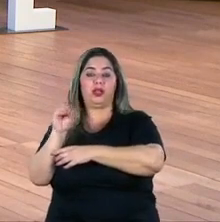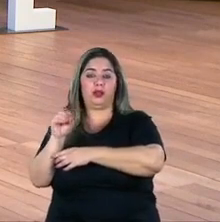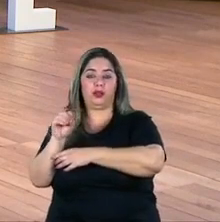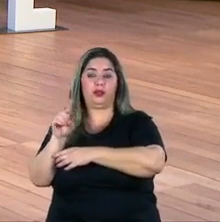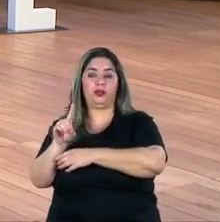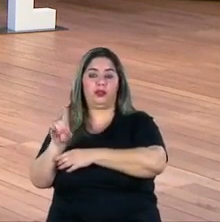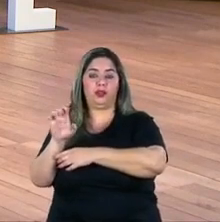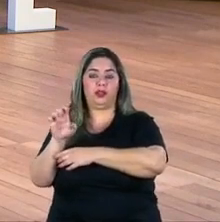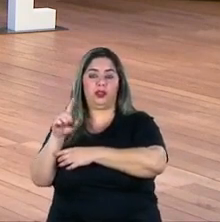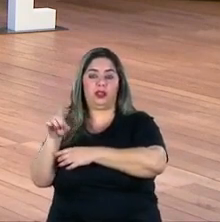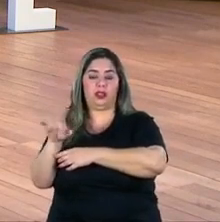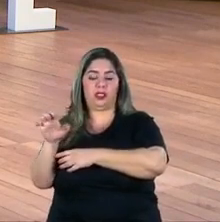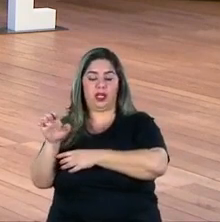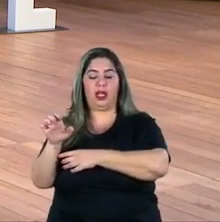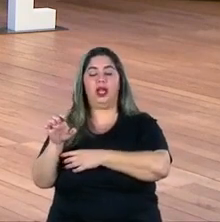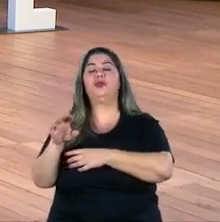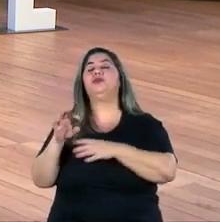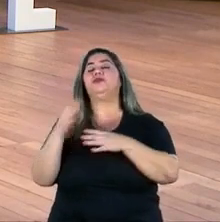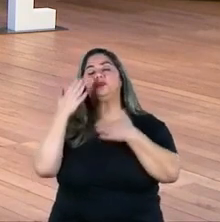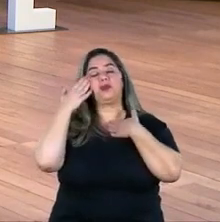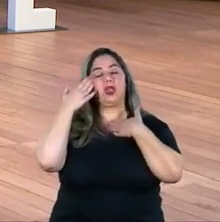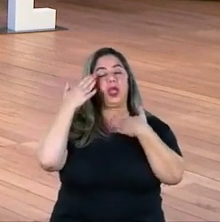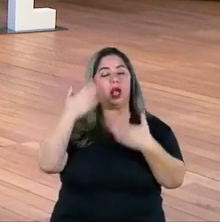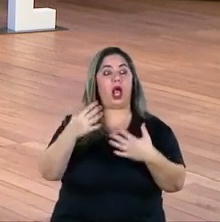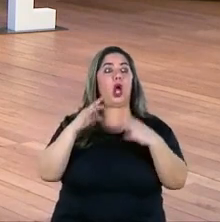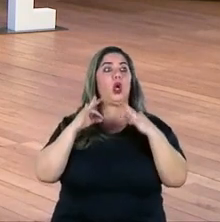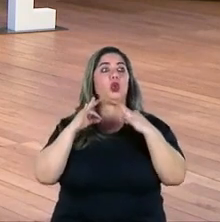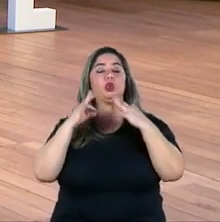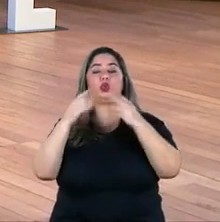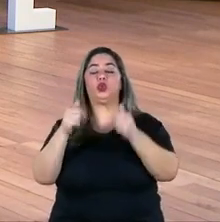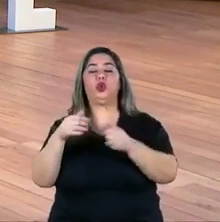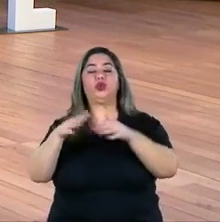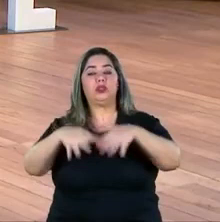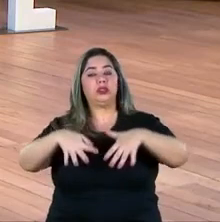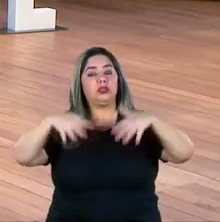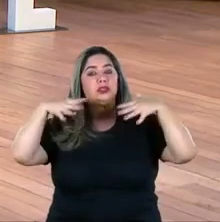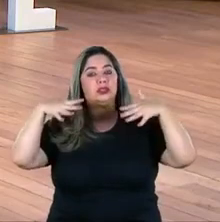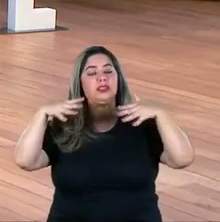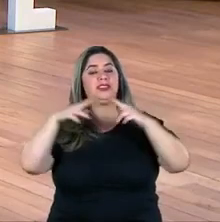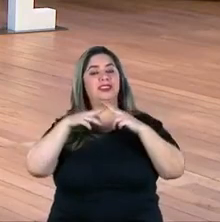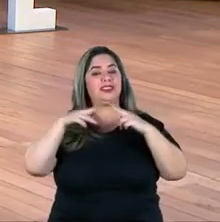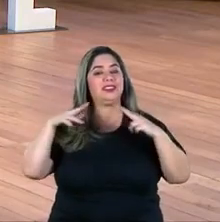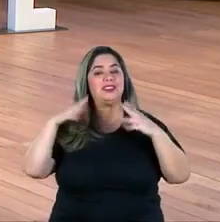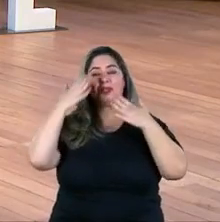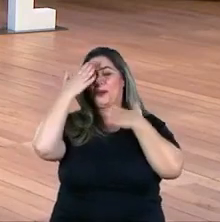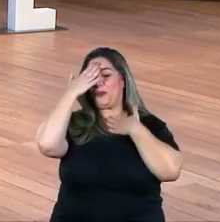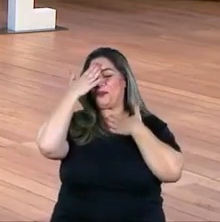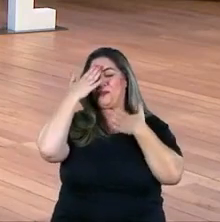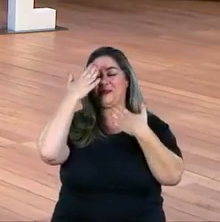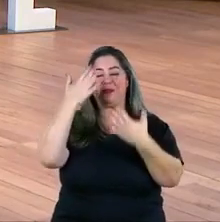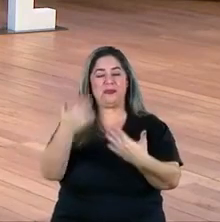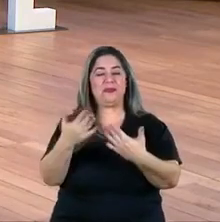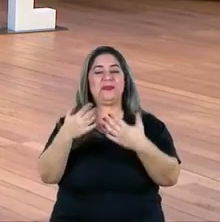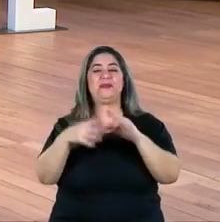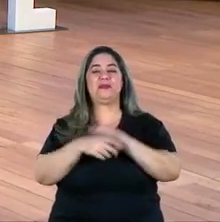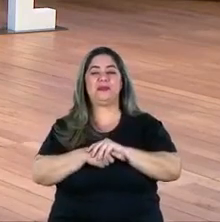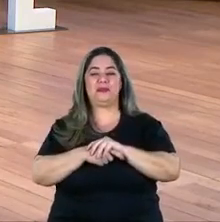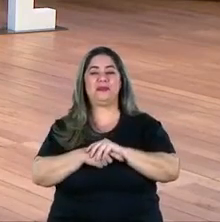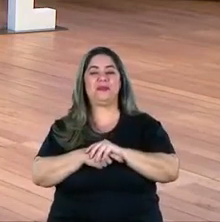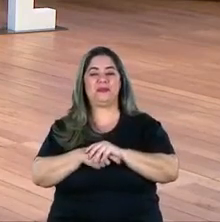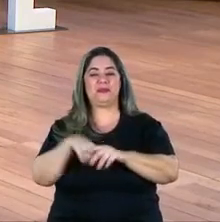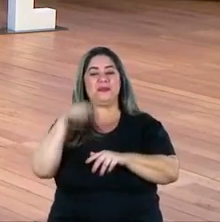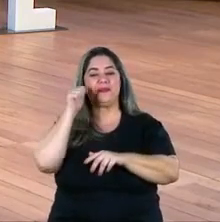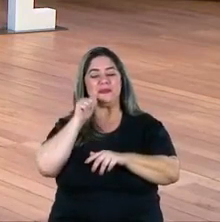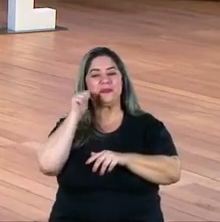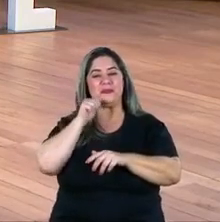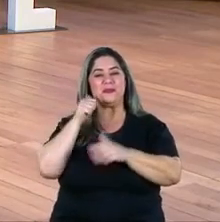a toda a plateia virtual obrigada demais gente foi muito rico esse papo e ali as meninas